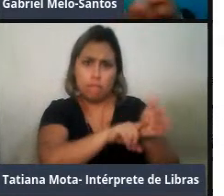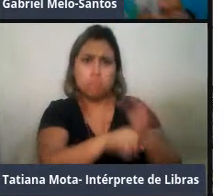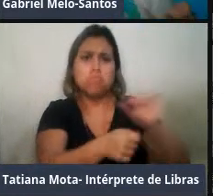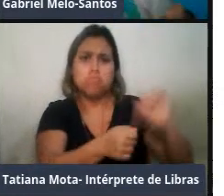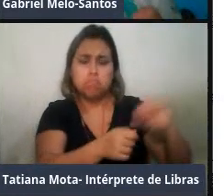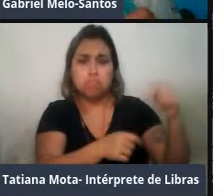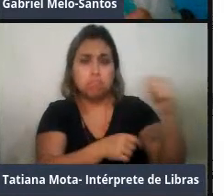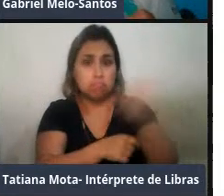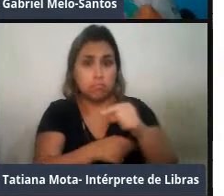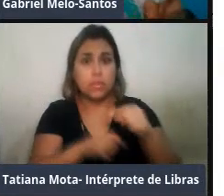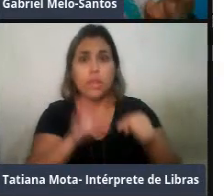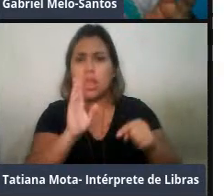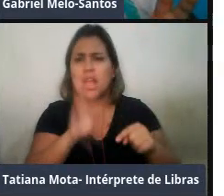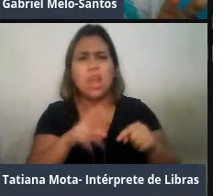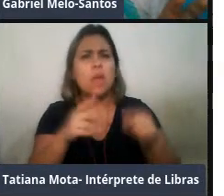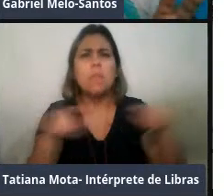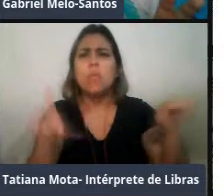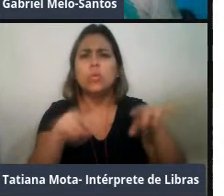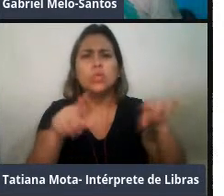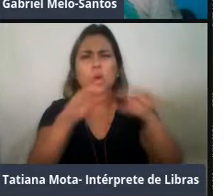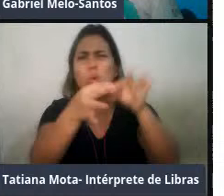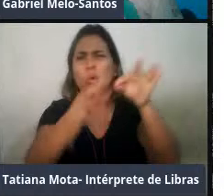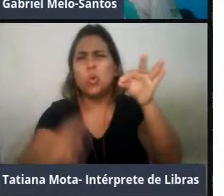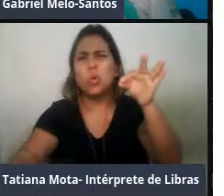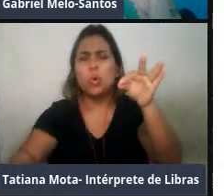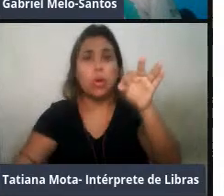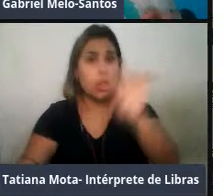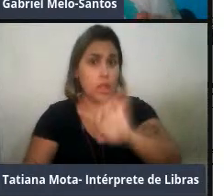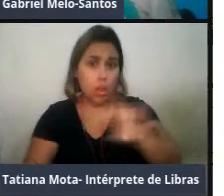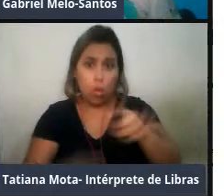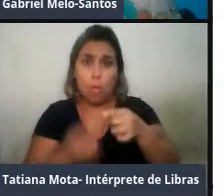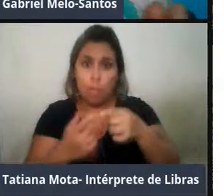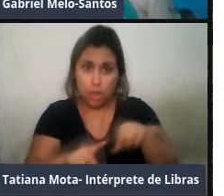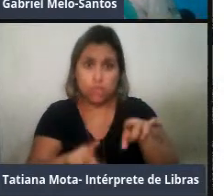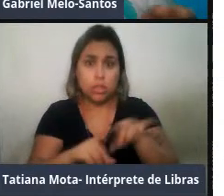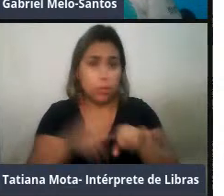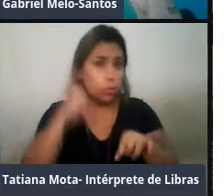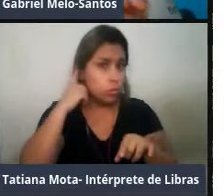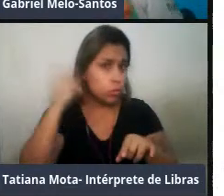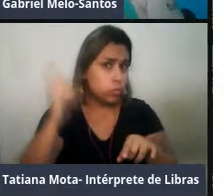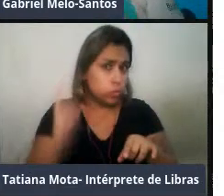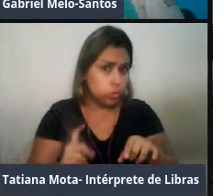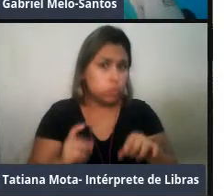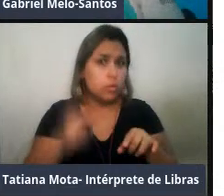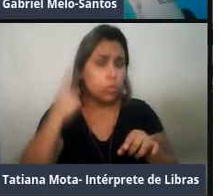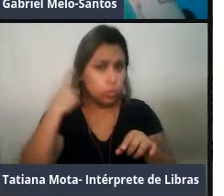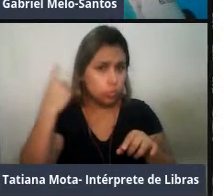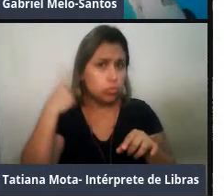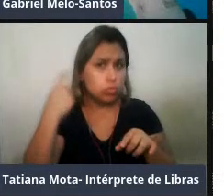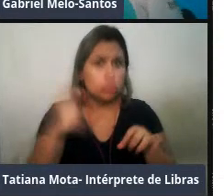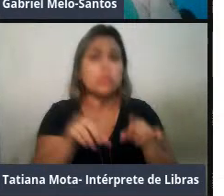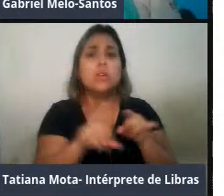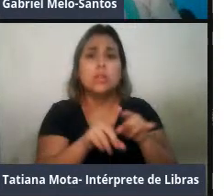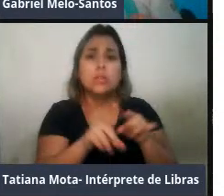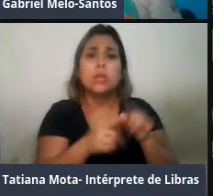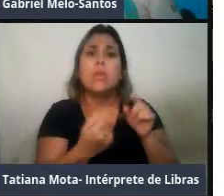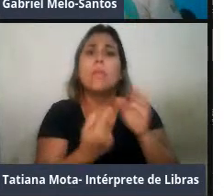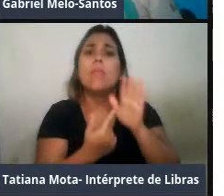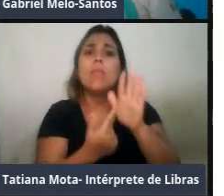músicas longas como as jubates, né, mas eles produzem sequências estereotipadas em pares de sinais,